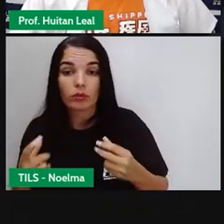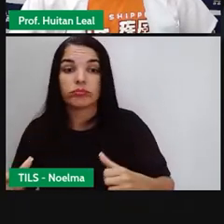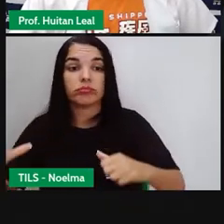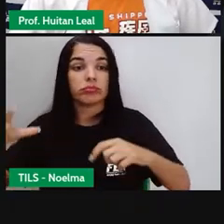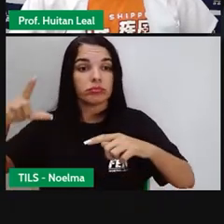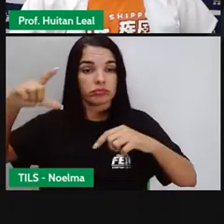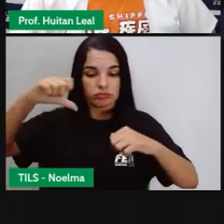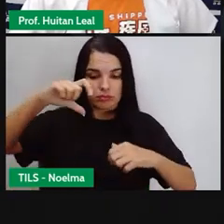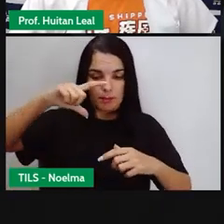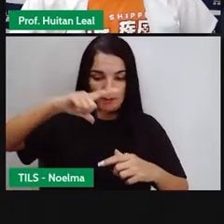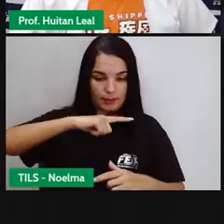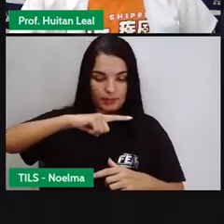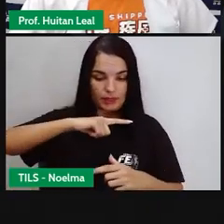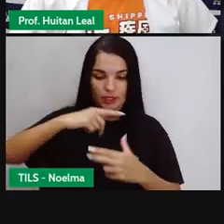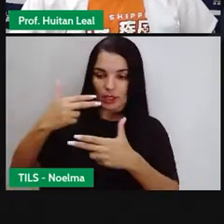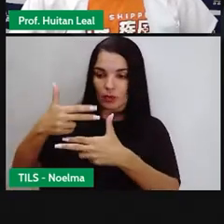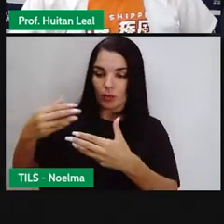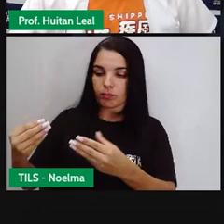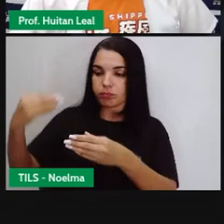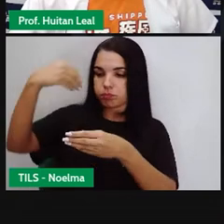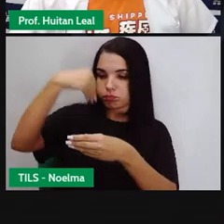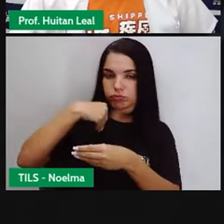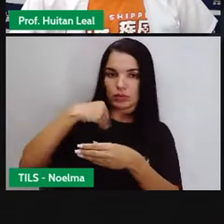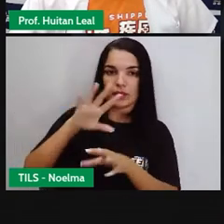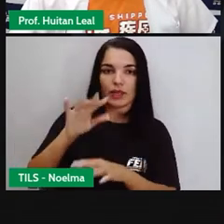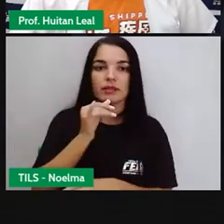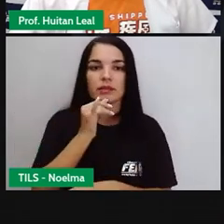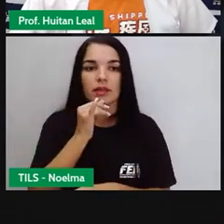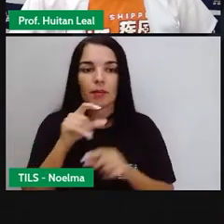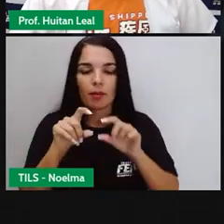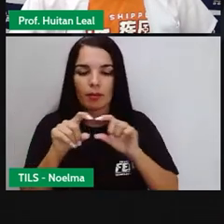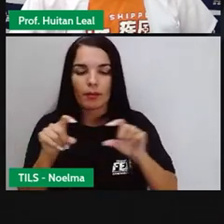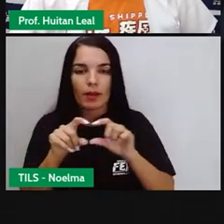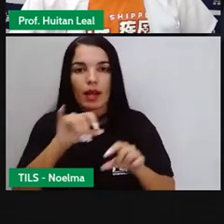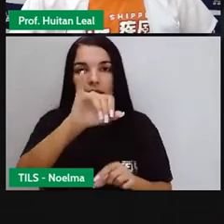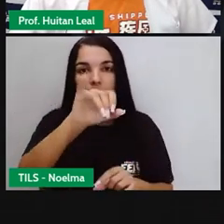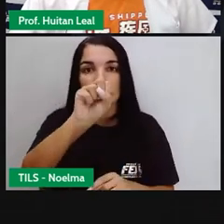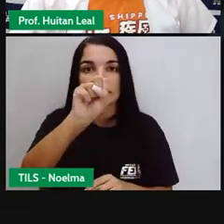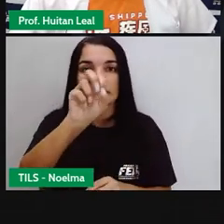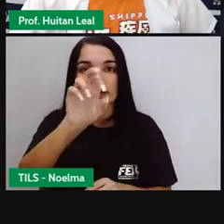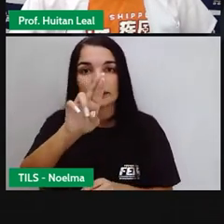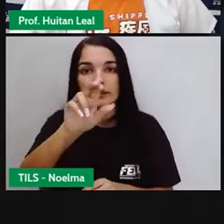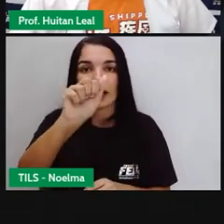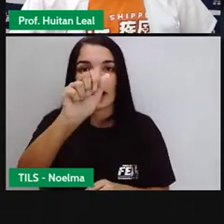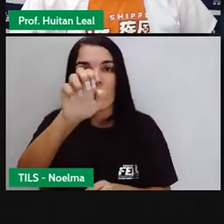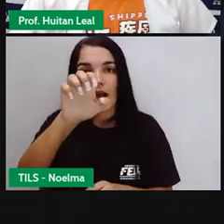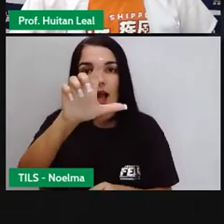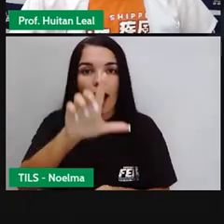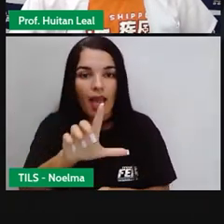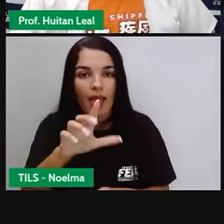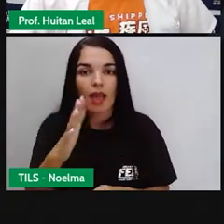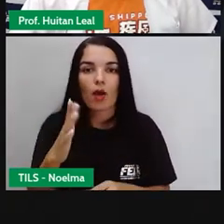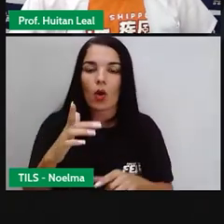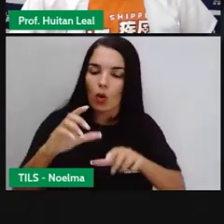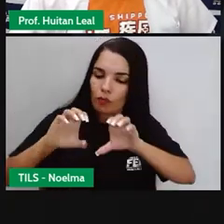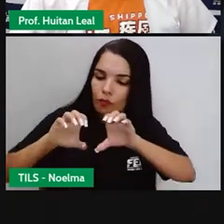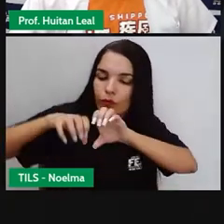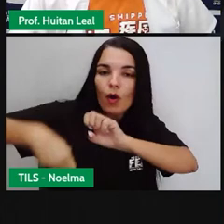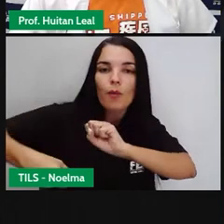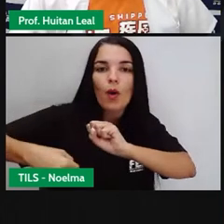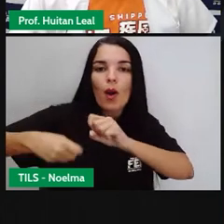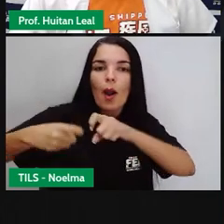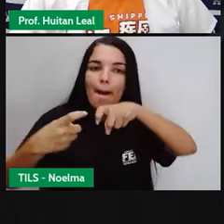frase, Israel, Uyukah, formou-se em medicina. Então, nós temos um sujeito, alguém que